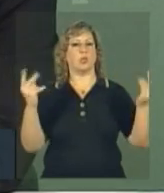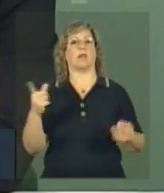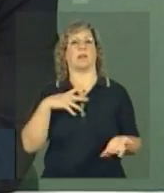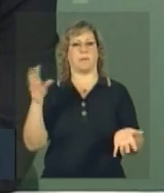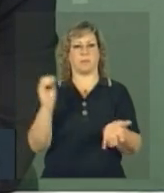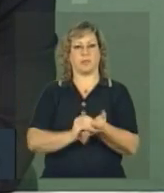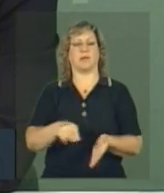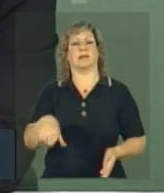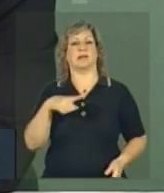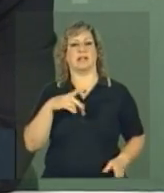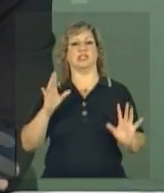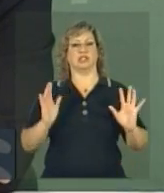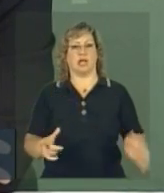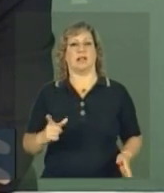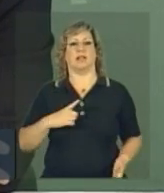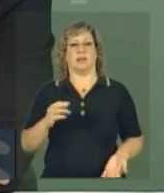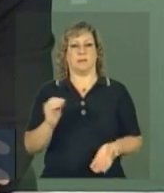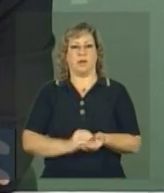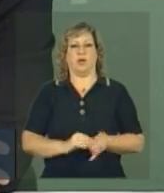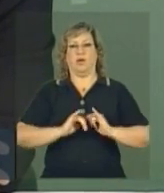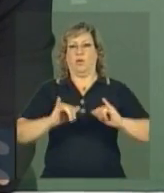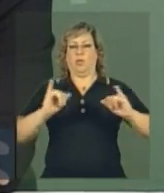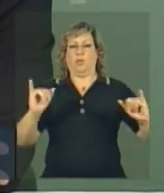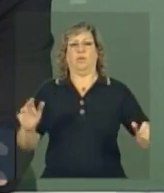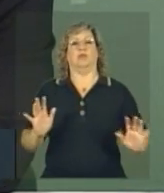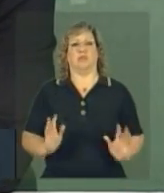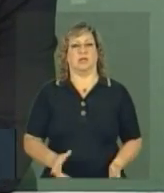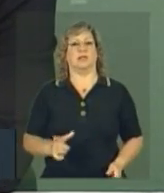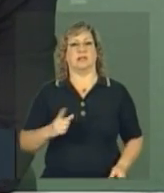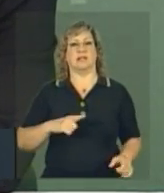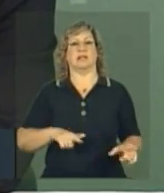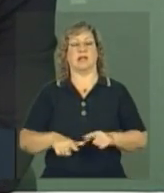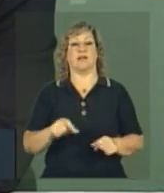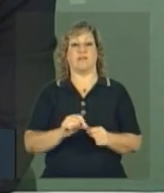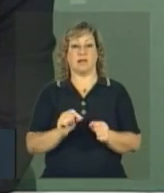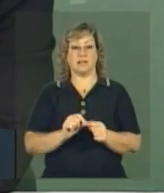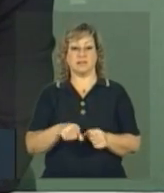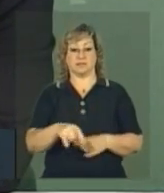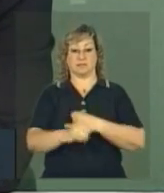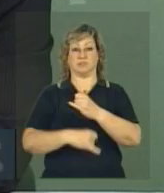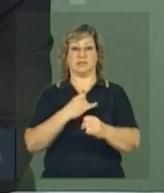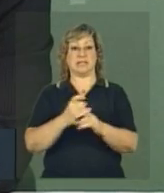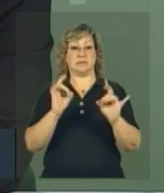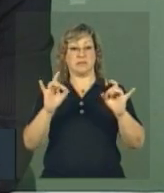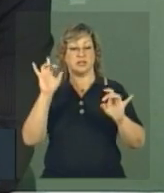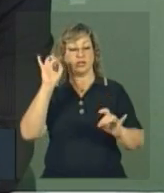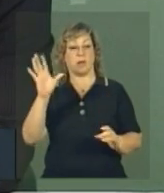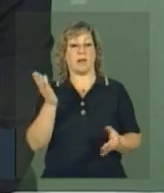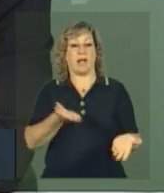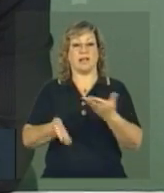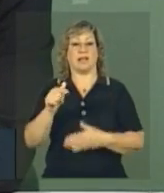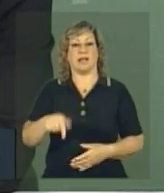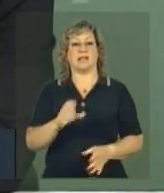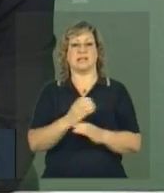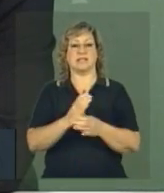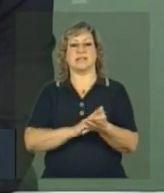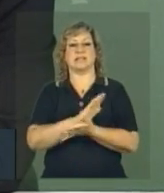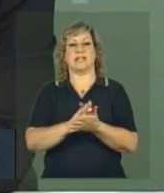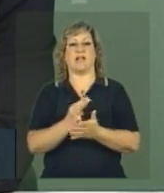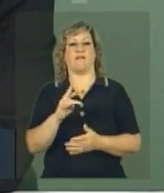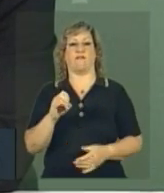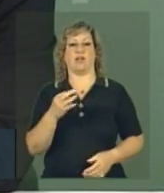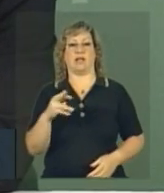contraparte, eles também já estão fazendo um trabalho. Montaram um portal específico só para atender o Ciência Sem Fronteira. E